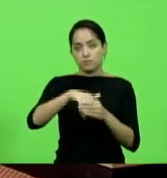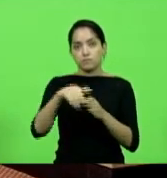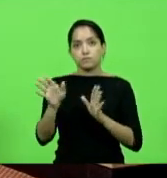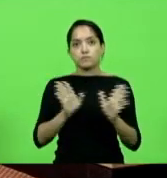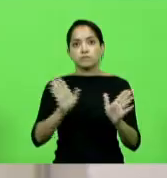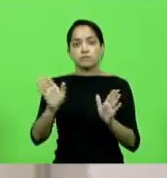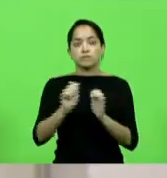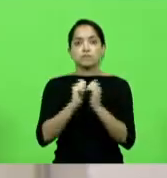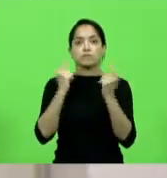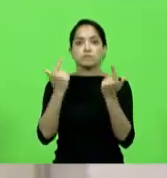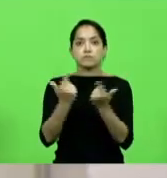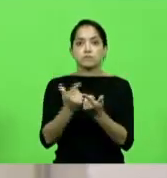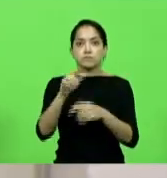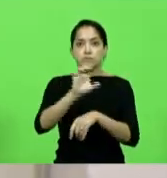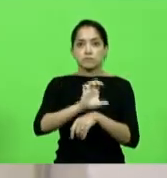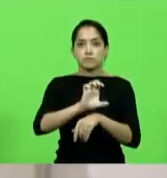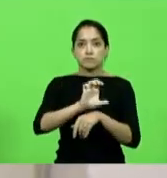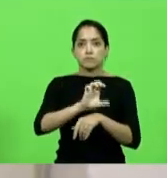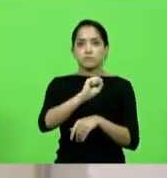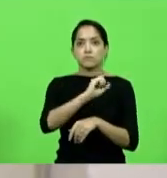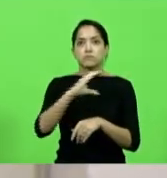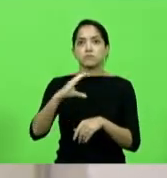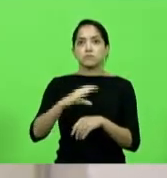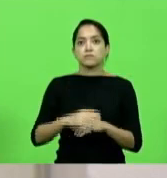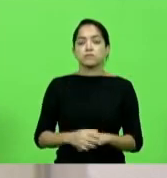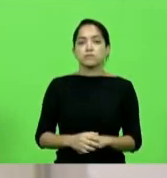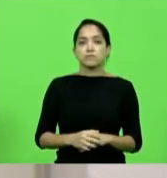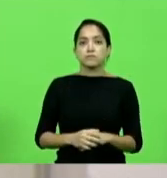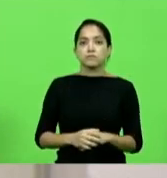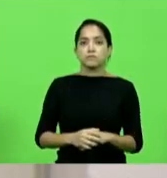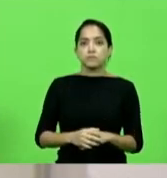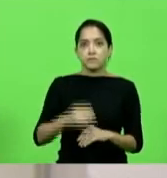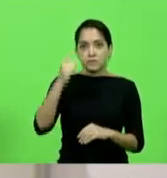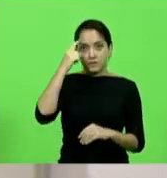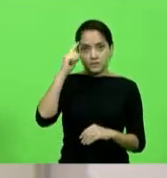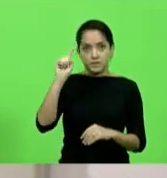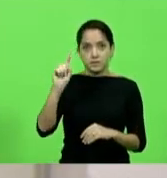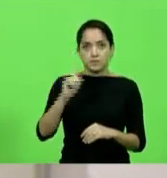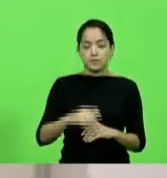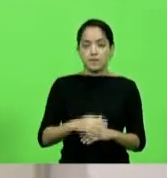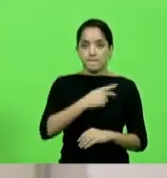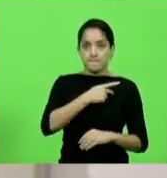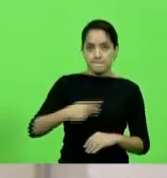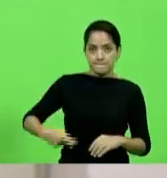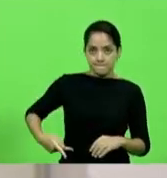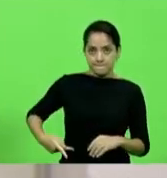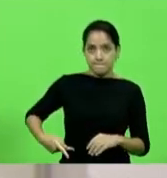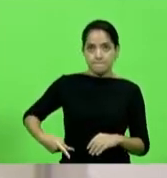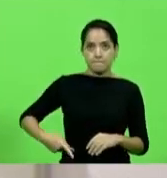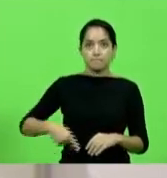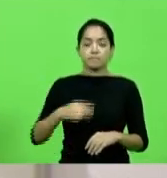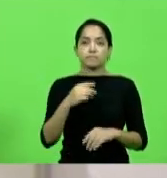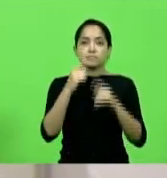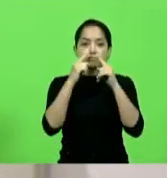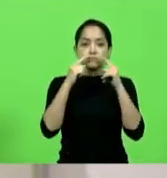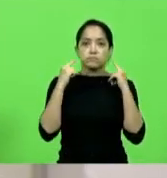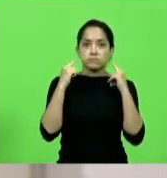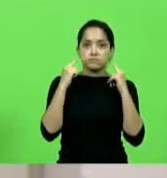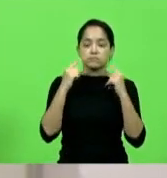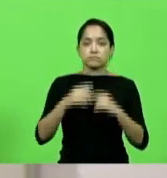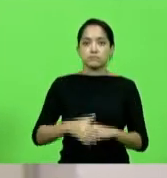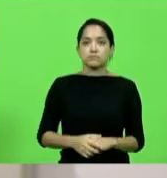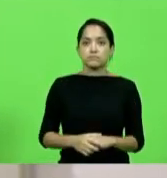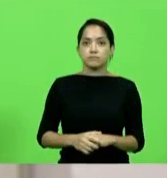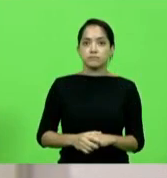Legislatura da Assembleia Legislativa do Estado de Santa Catarina. Presidência, deputado Romildo Titon, deputado Mauro de Nadal,